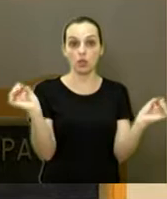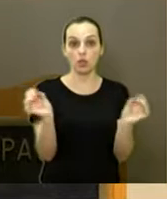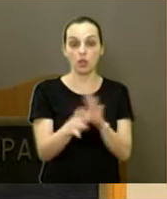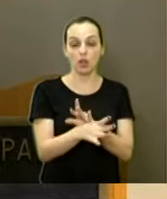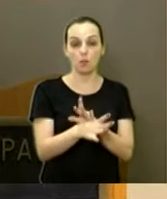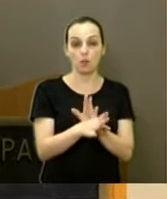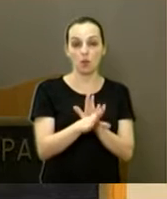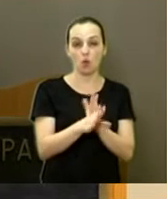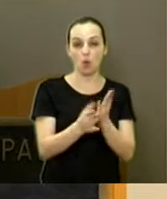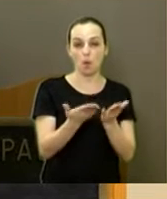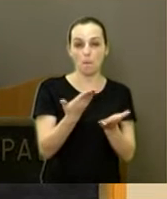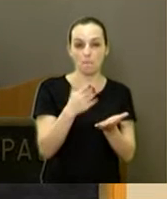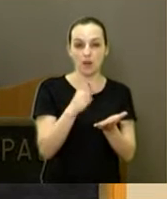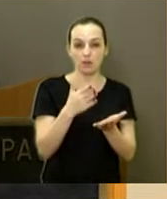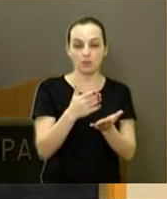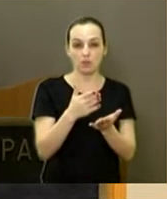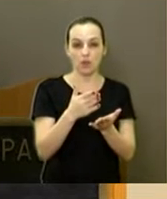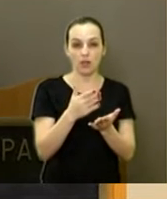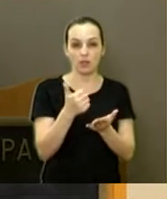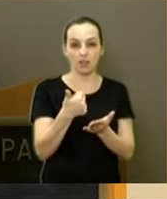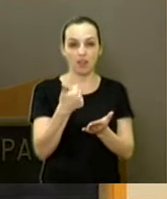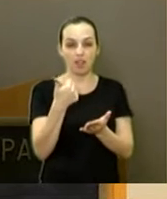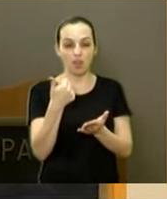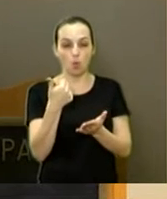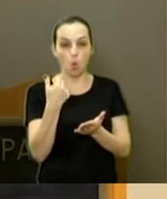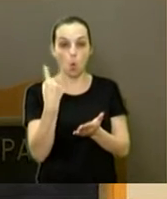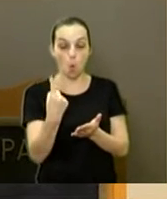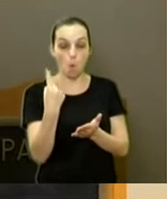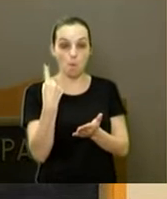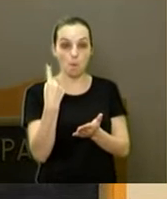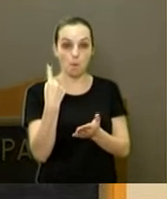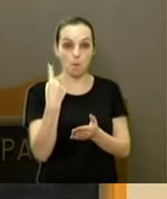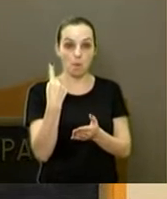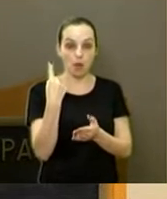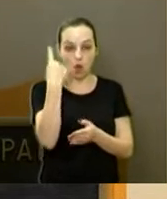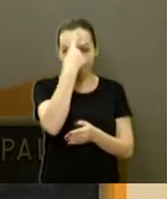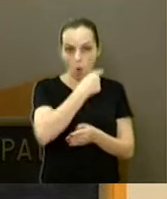era mais ou menos quase uma hora. E os vereadores estiveram presentes.